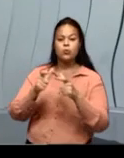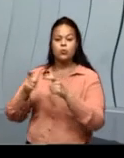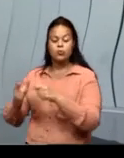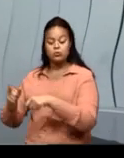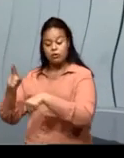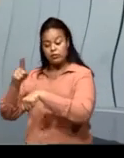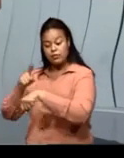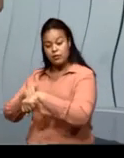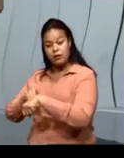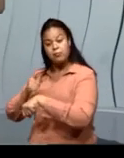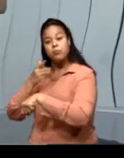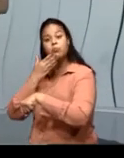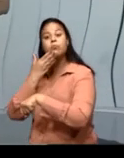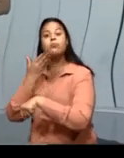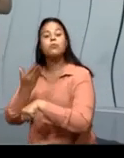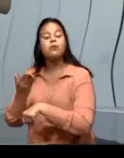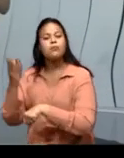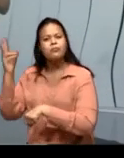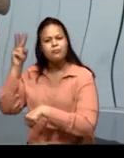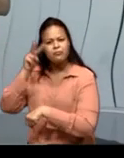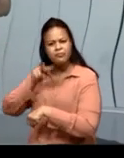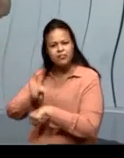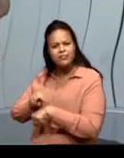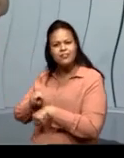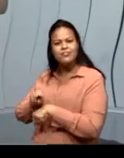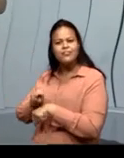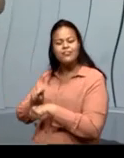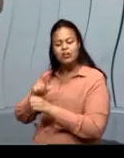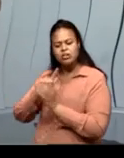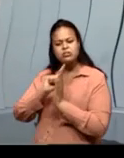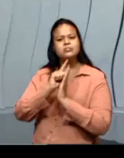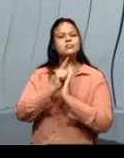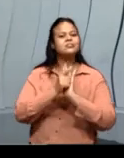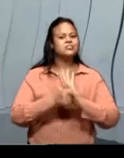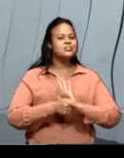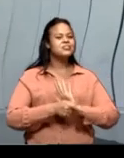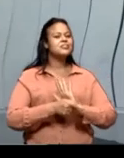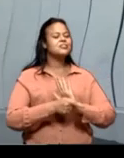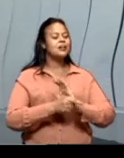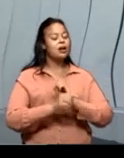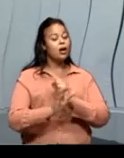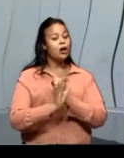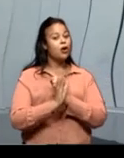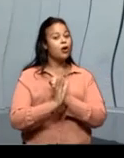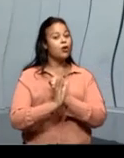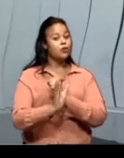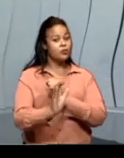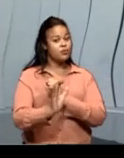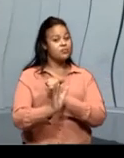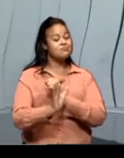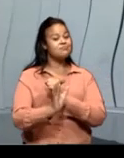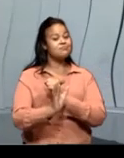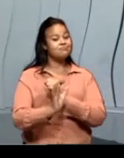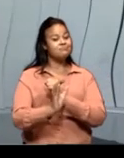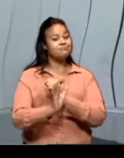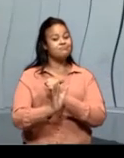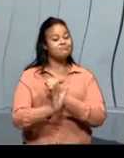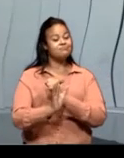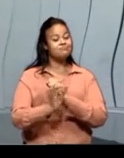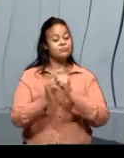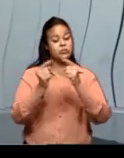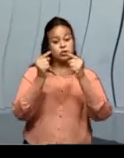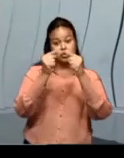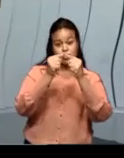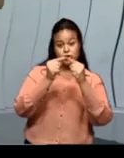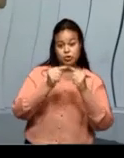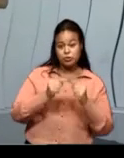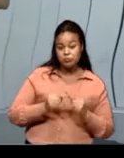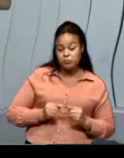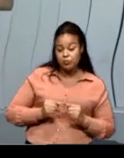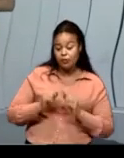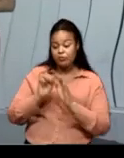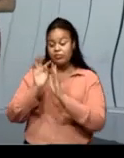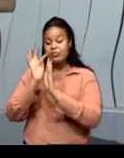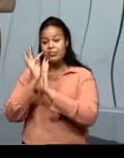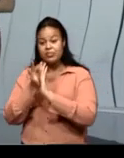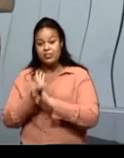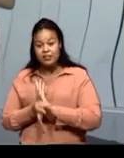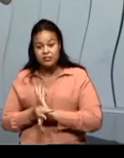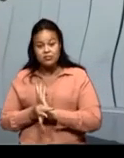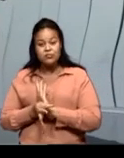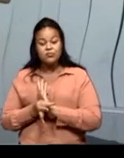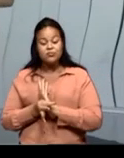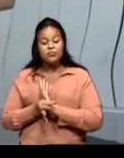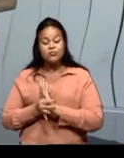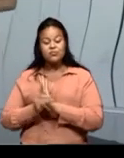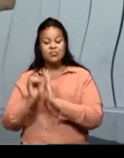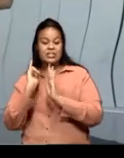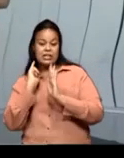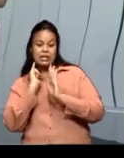tempo. Então, vocês viram? O gênero é crônica. O tipo textual, narrativo.